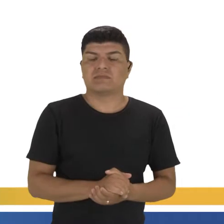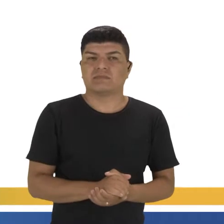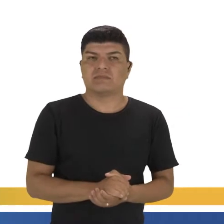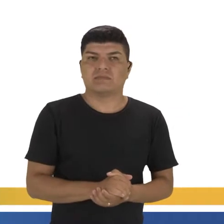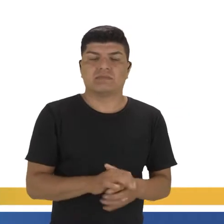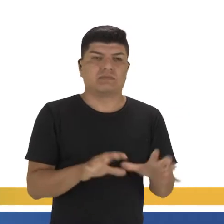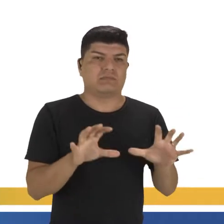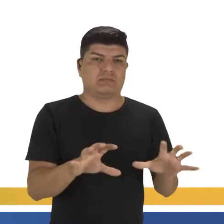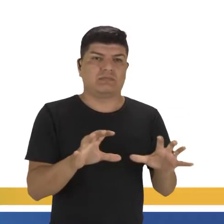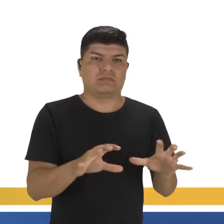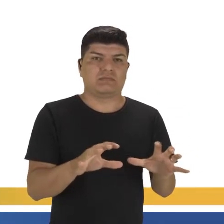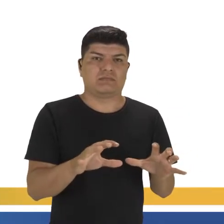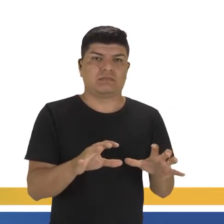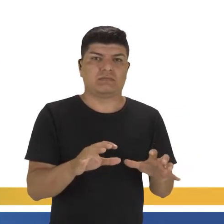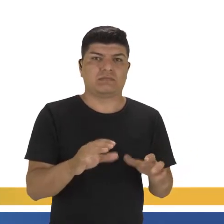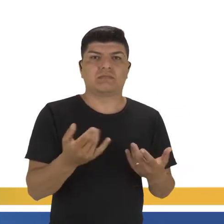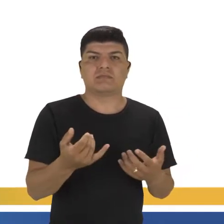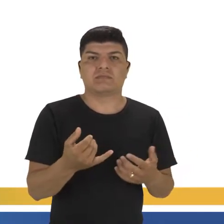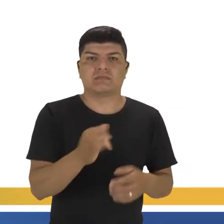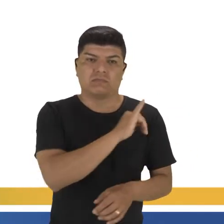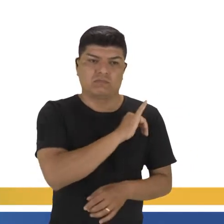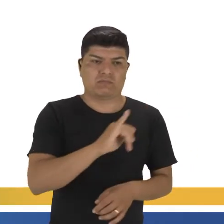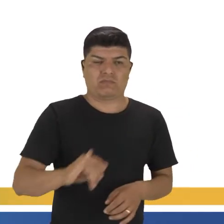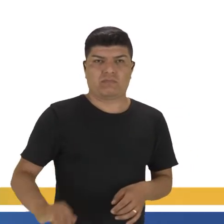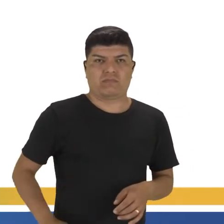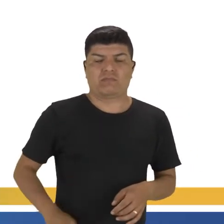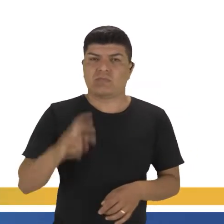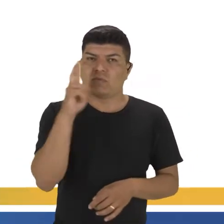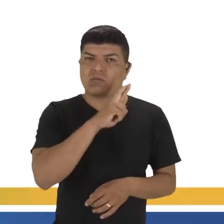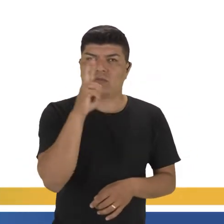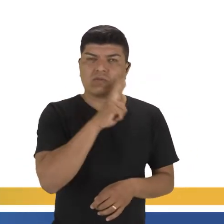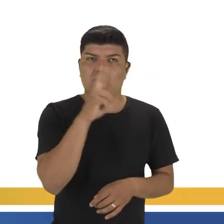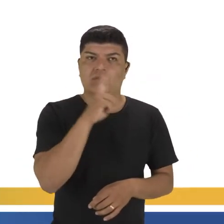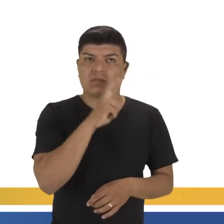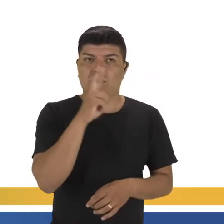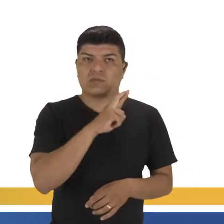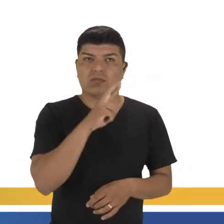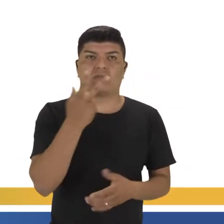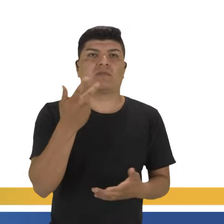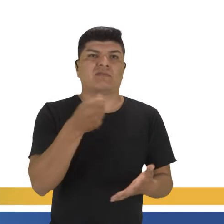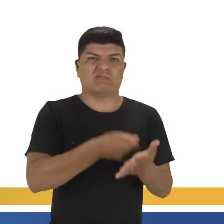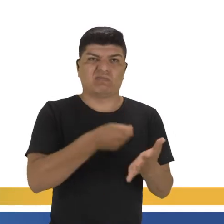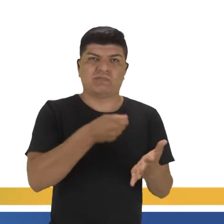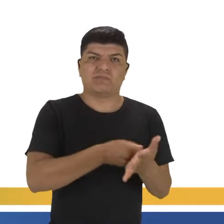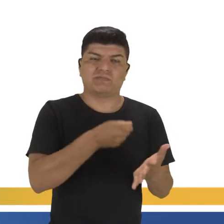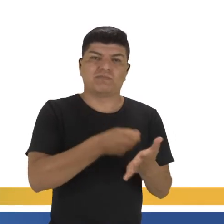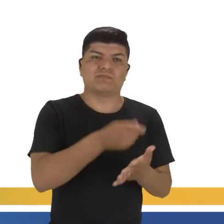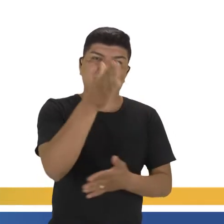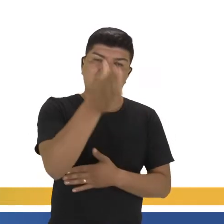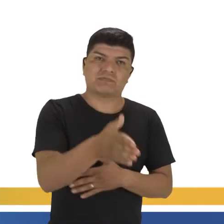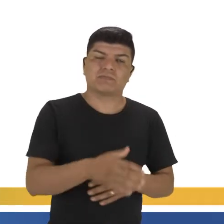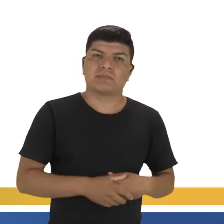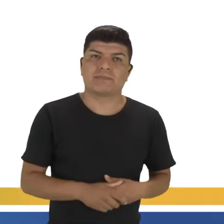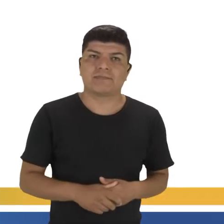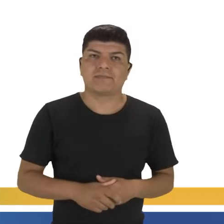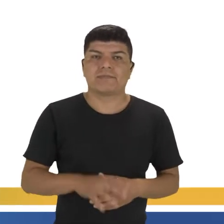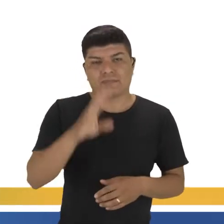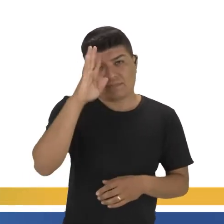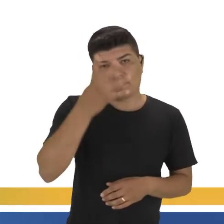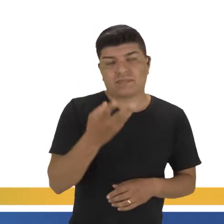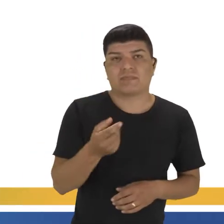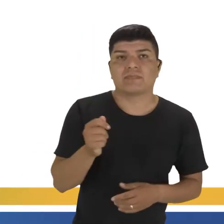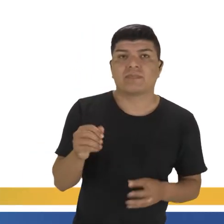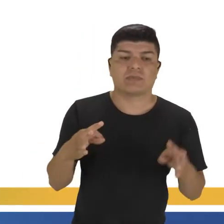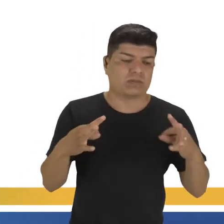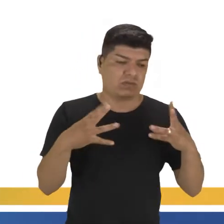então, o Império Russo. Toda a formação do reinado vai ter despesa. E isso vai impactar diretamente, queridos. Os resultados.